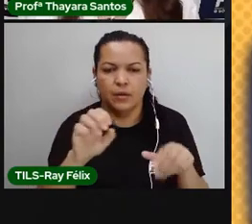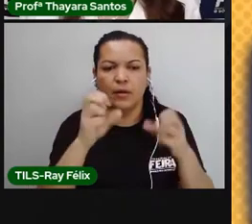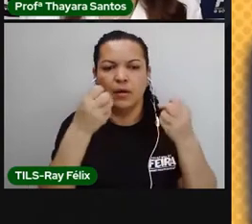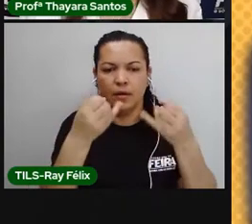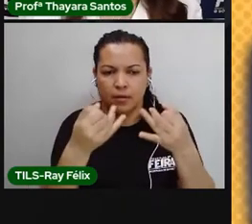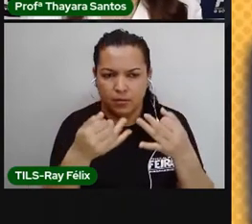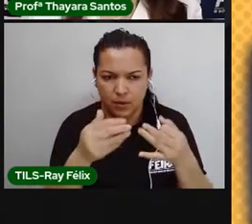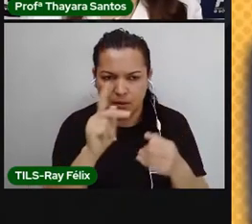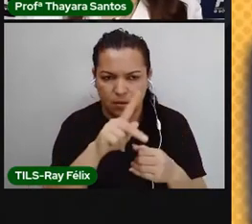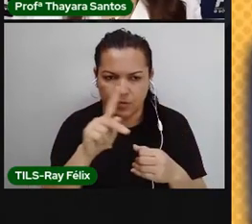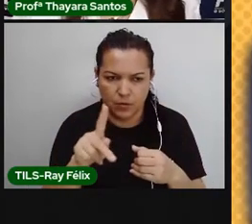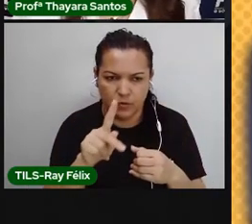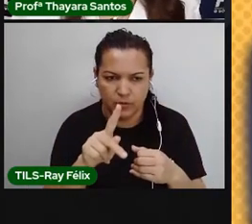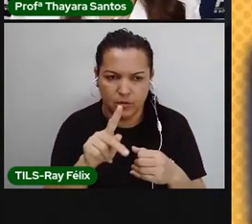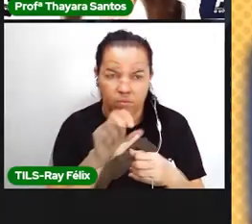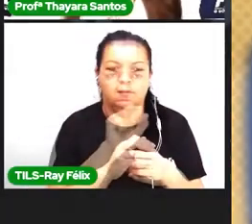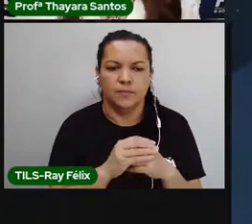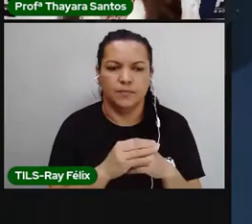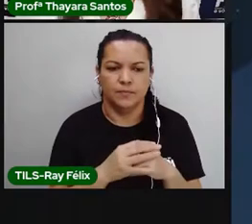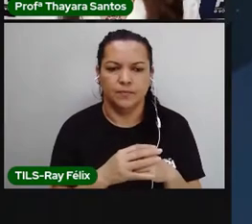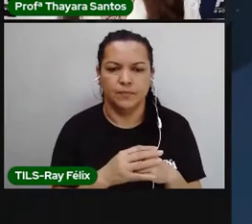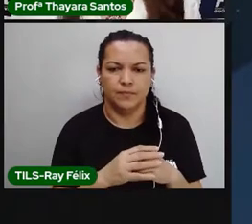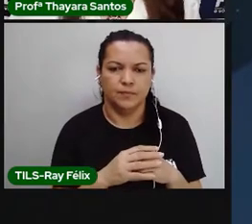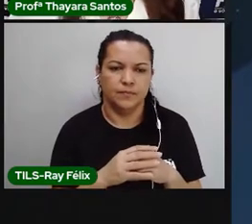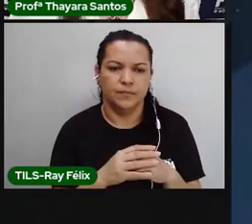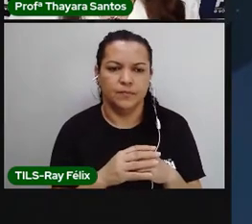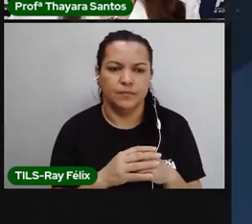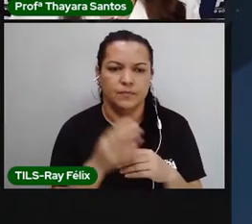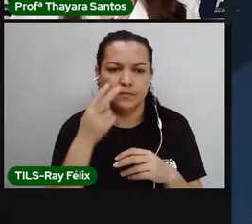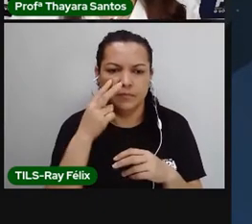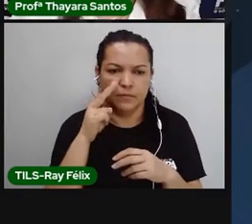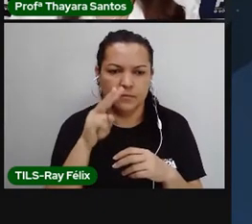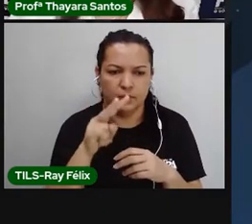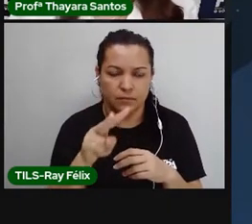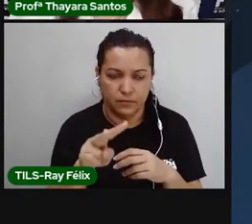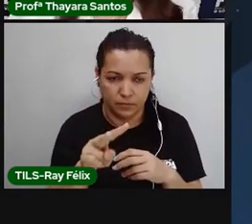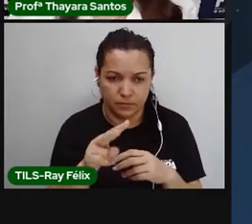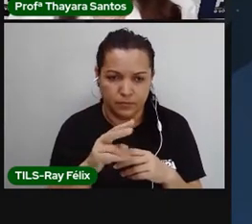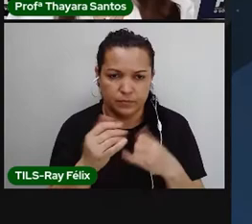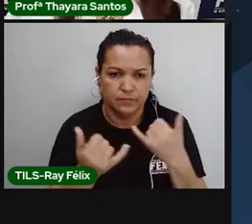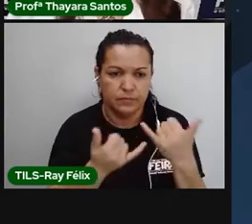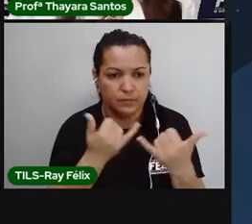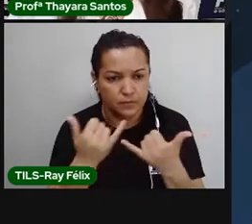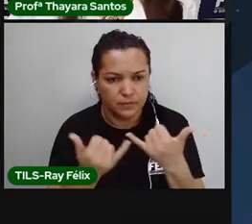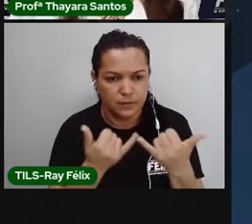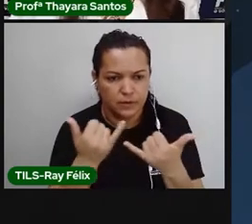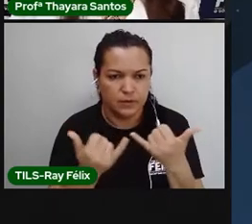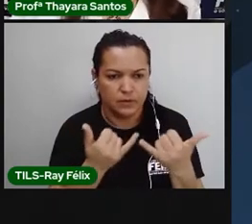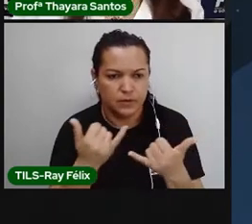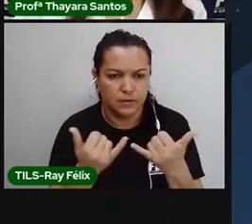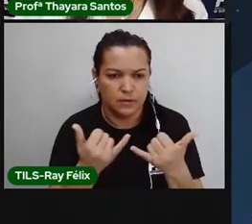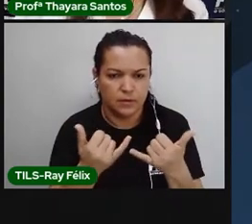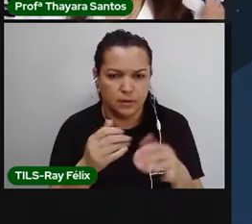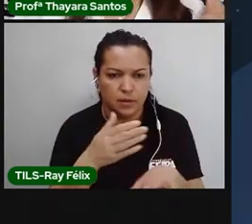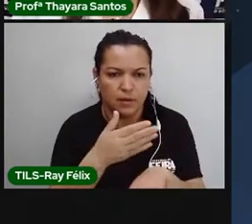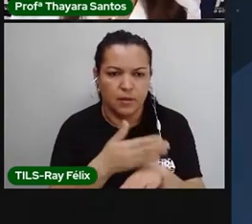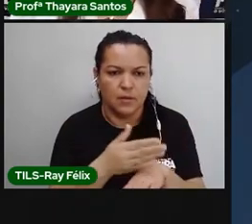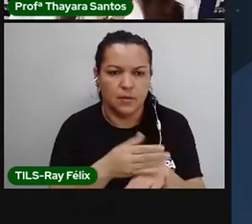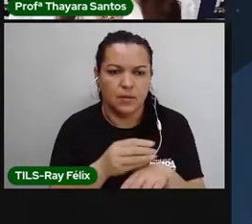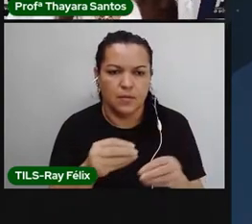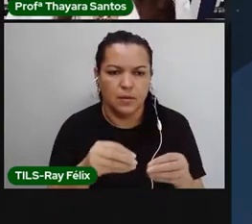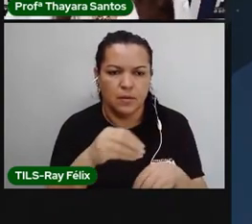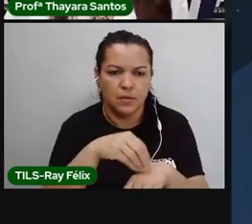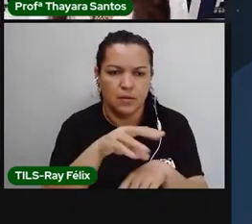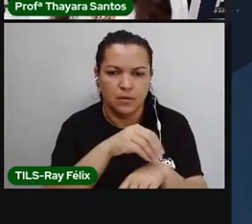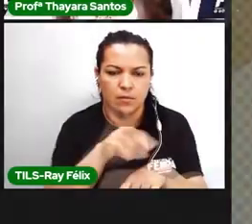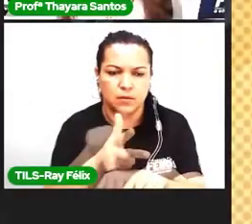escola Faustin Dias. A gente fez esse joguinho aqui que eu preparei para vocês, que o link está na descrição do